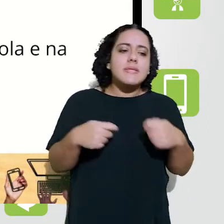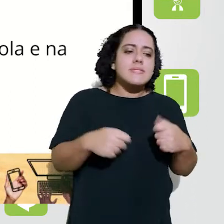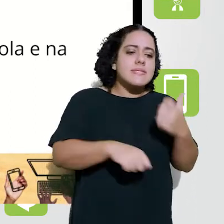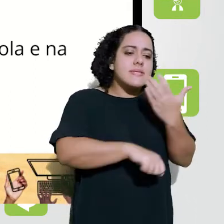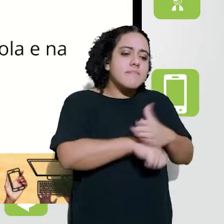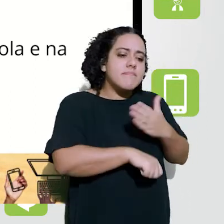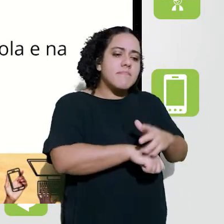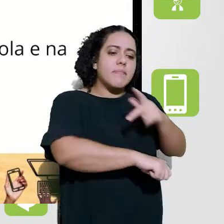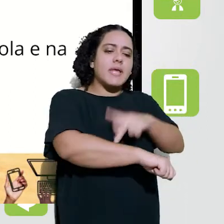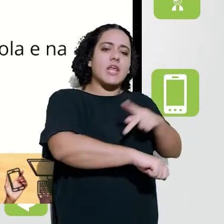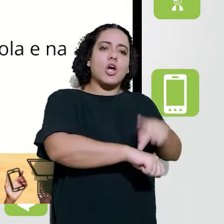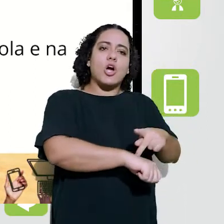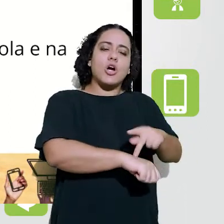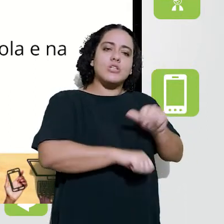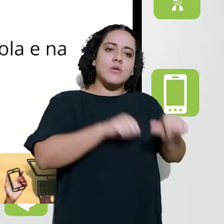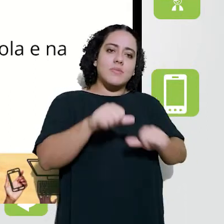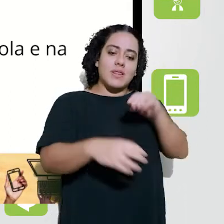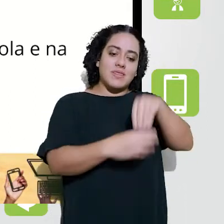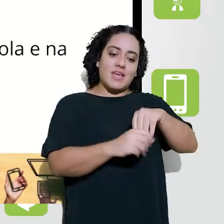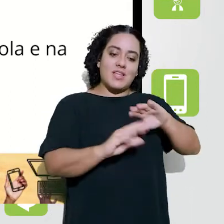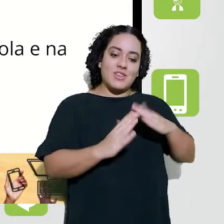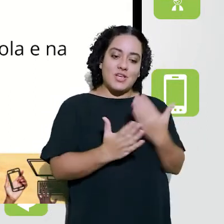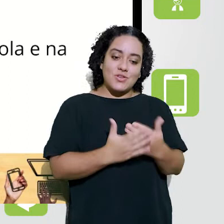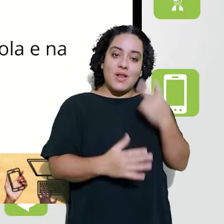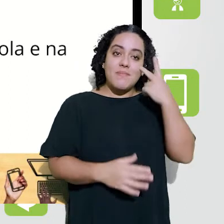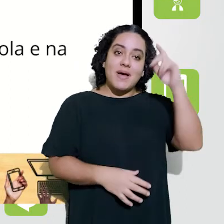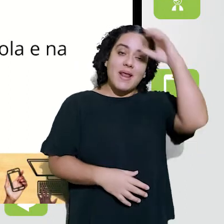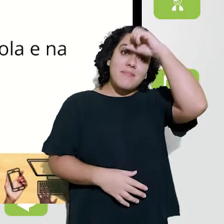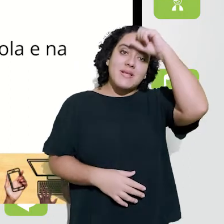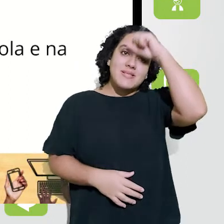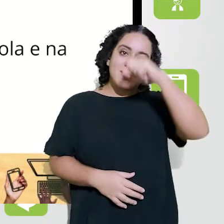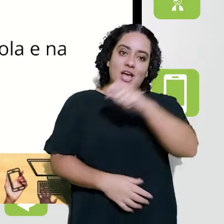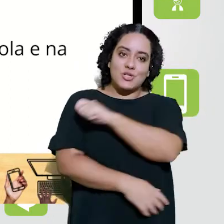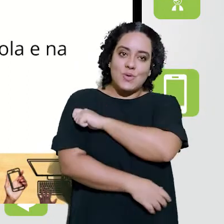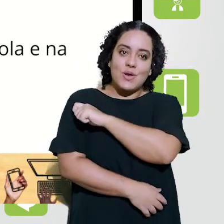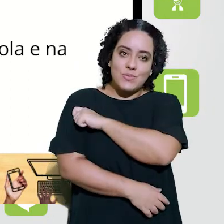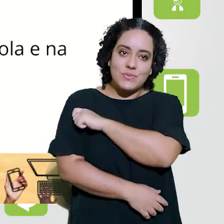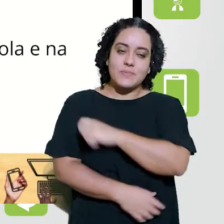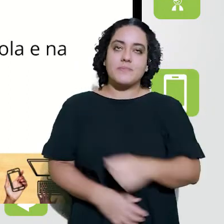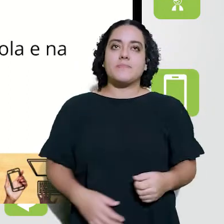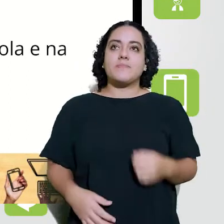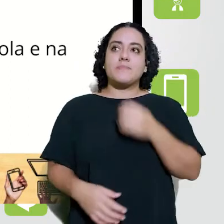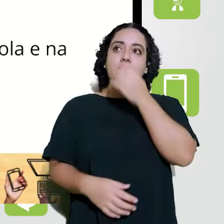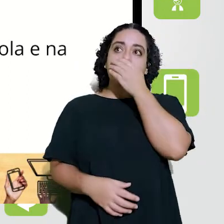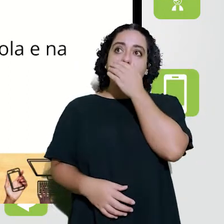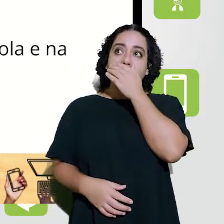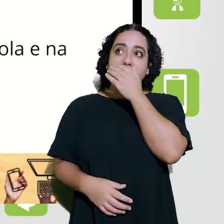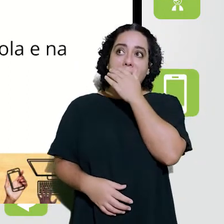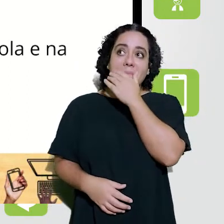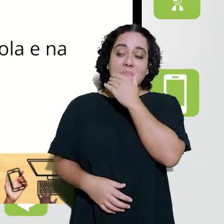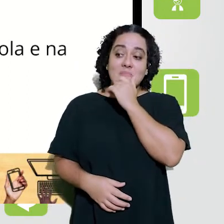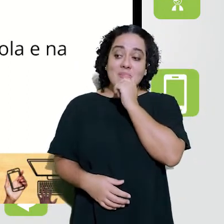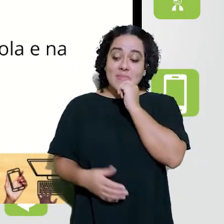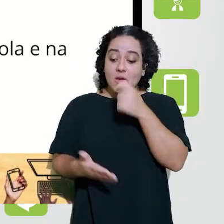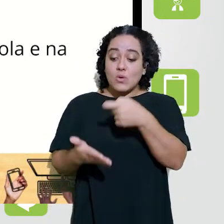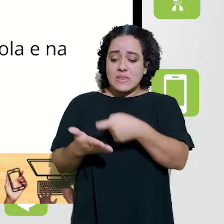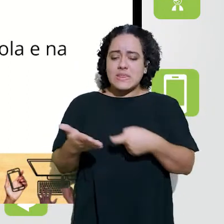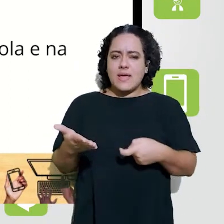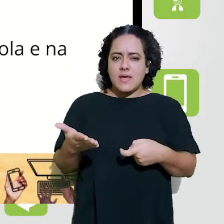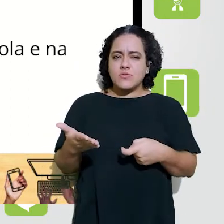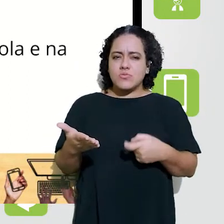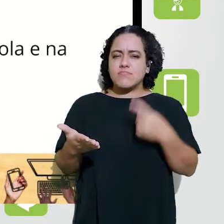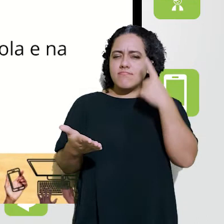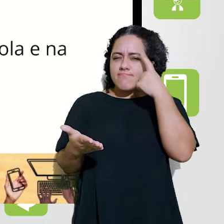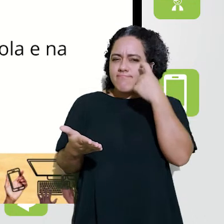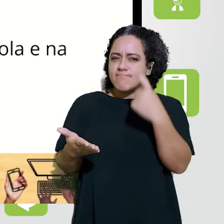entender o que precisa mudar, retomar o significado da prática pedagógica na escola e aprendizagem do aluno. O